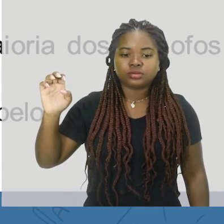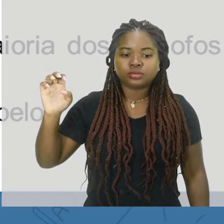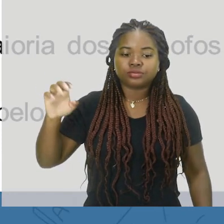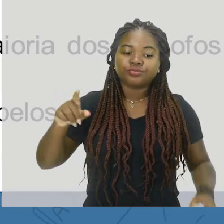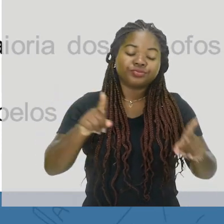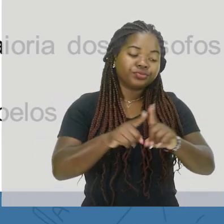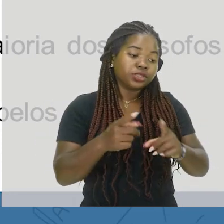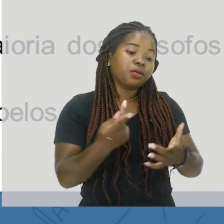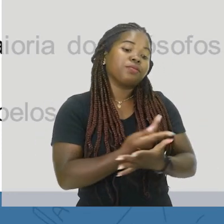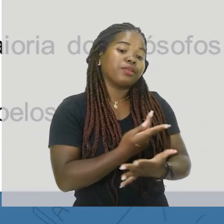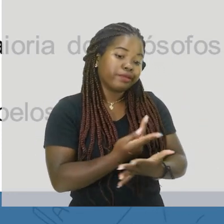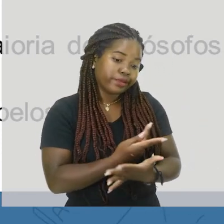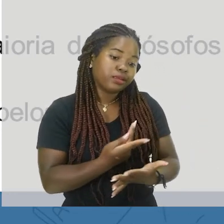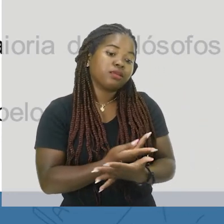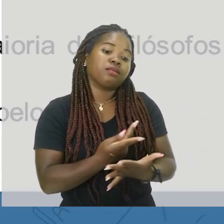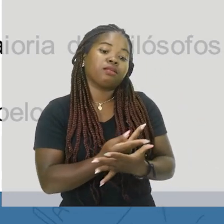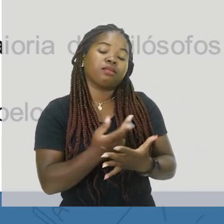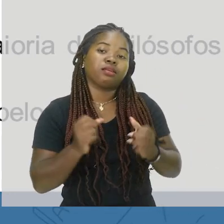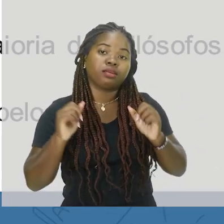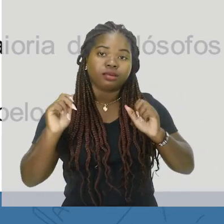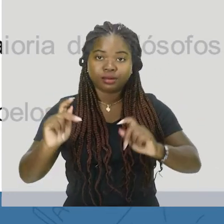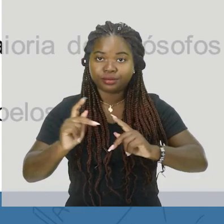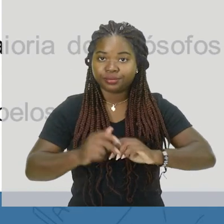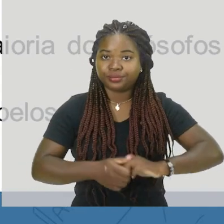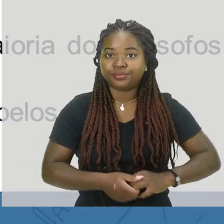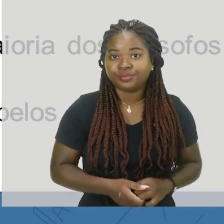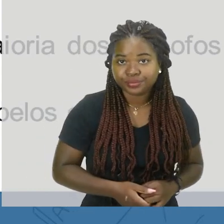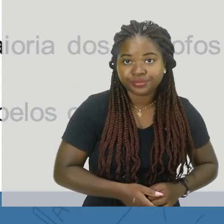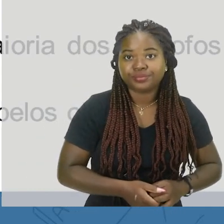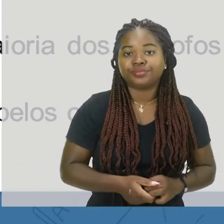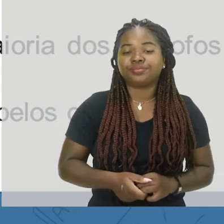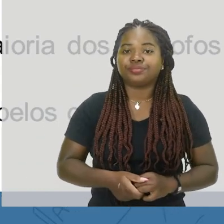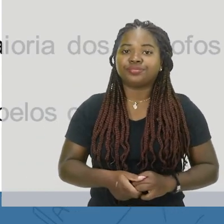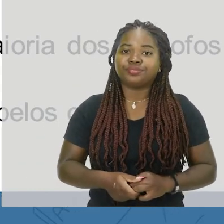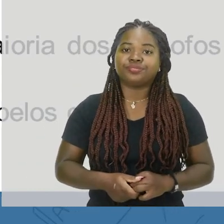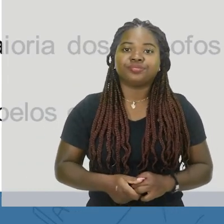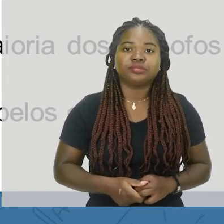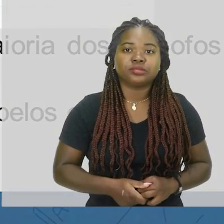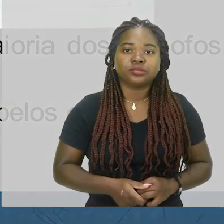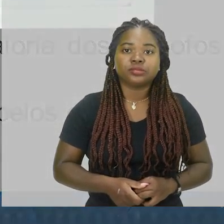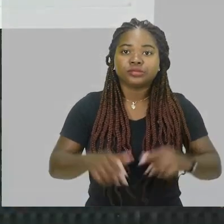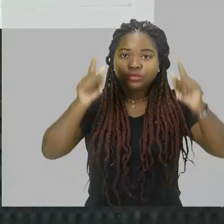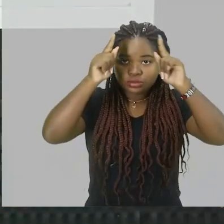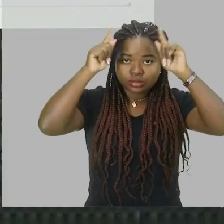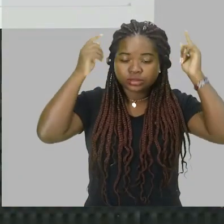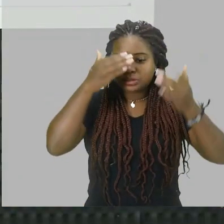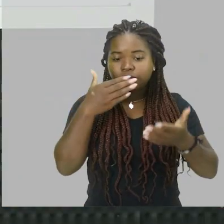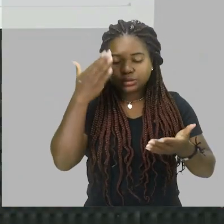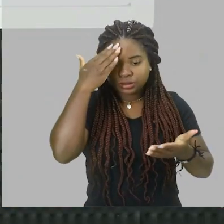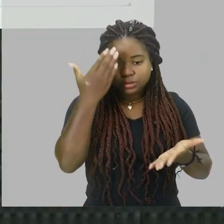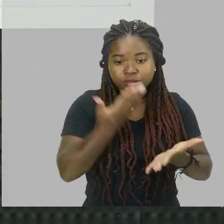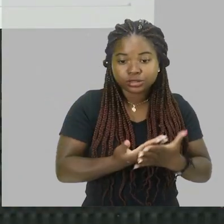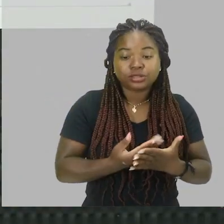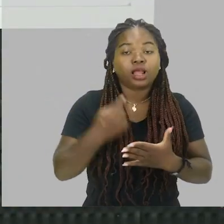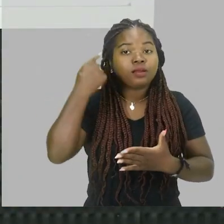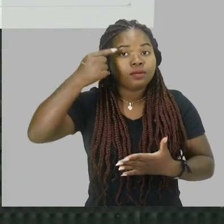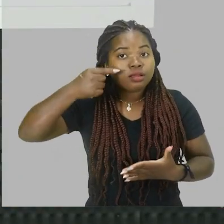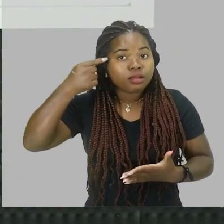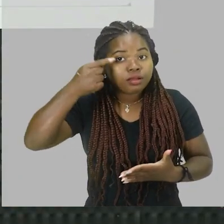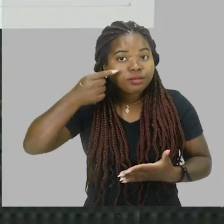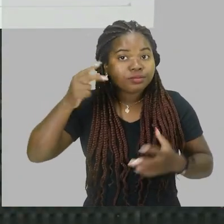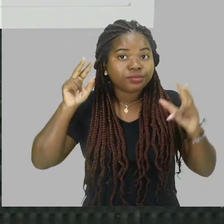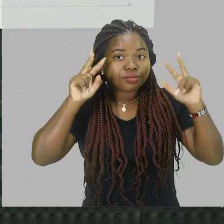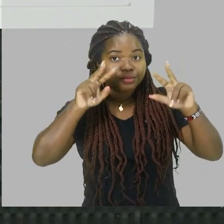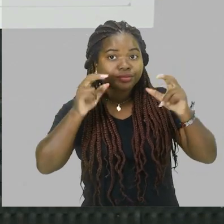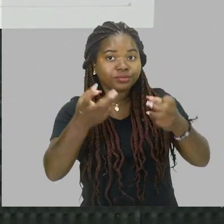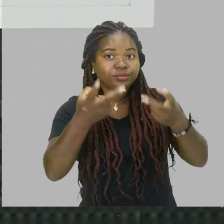também não, de fato os gregos defendiam que a luz era produzida pelos olhos, a gente só enxergava porque os nossos olhos, eles emitiam